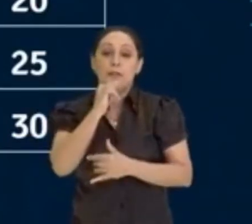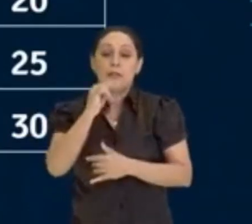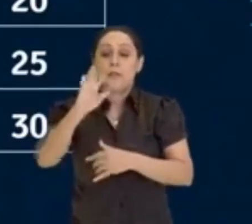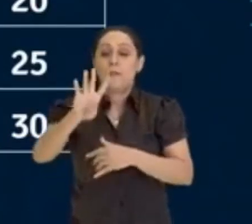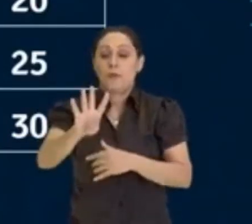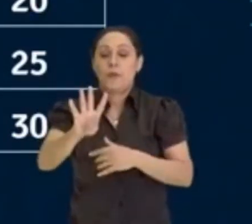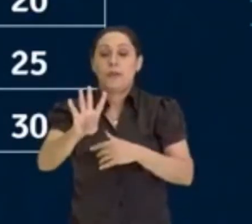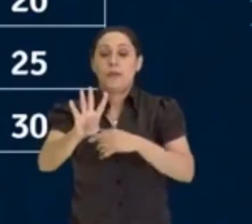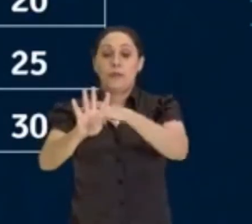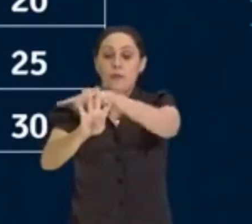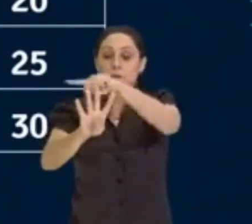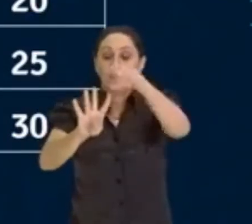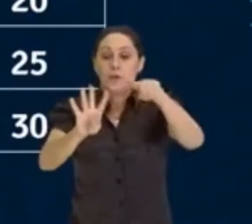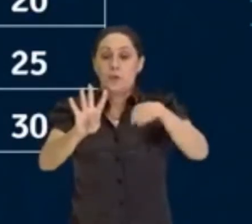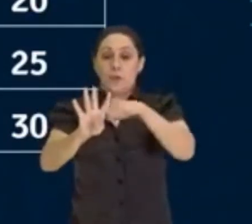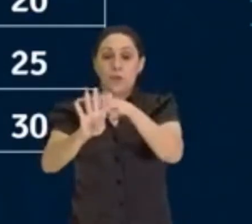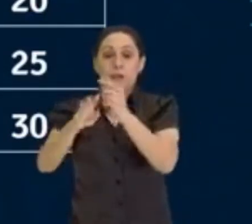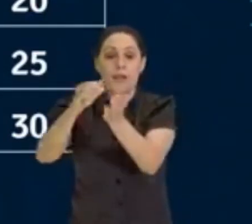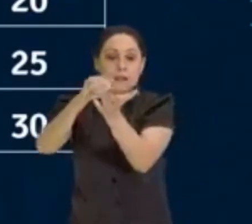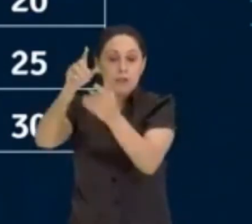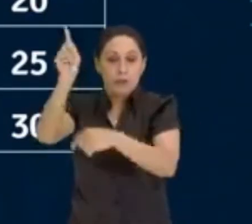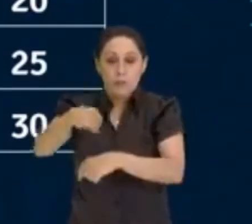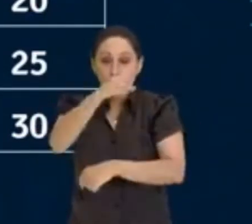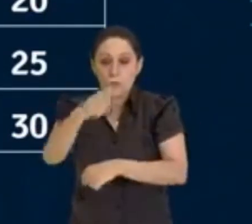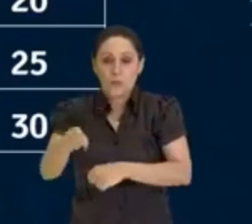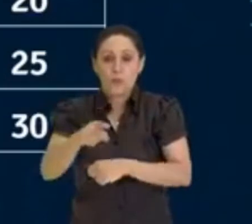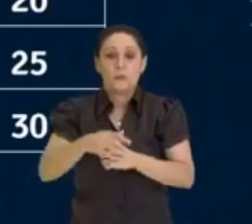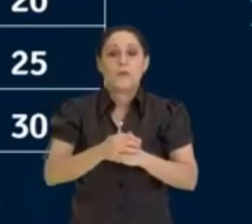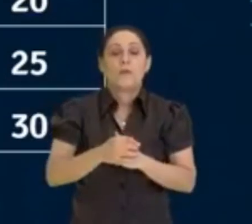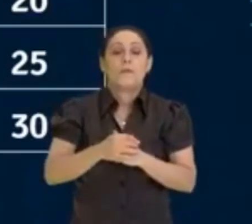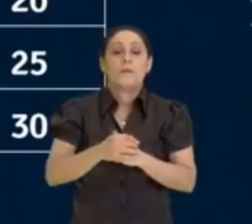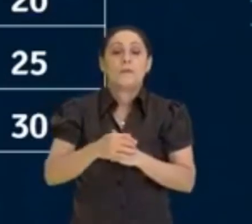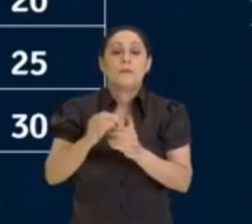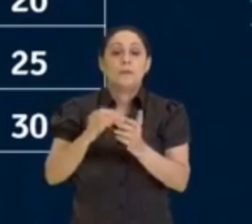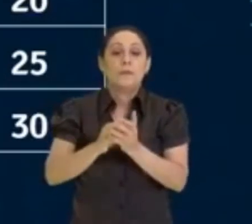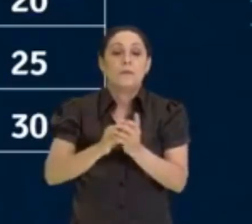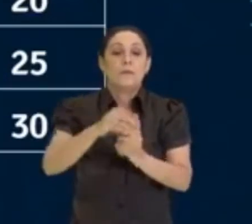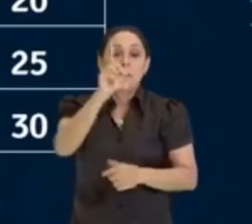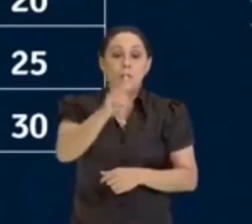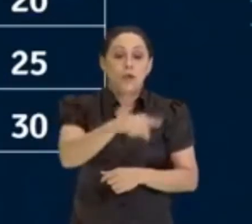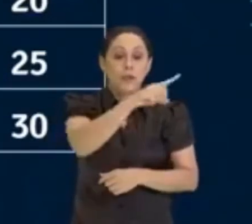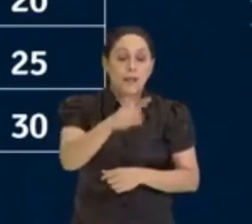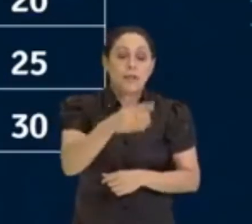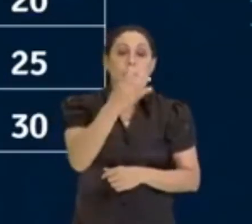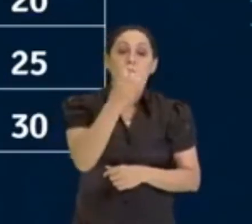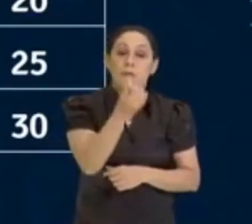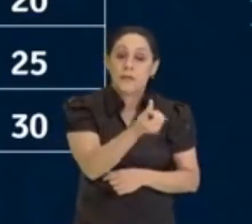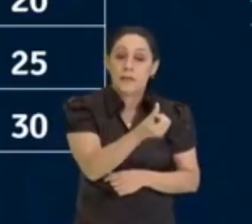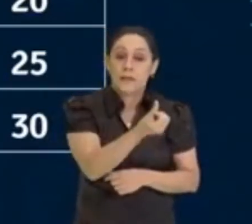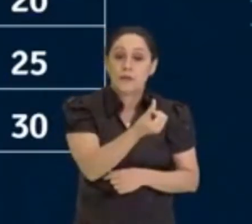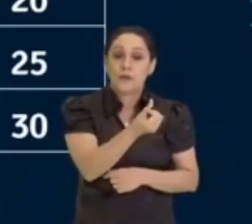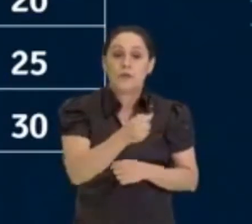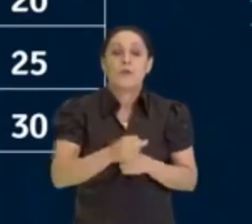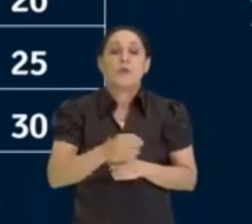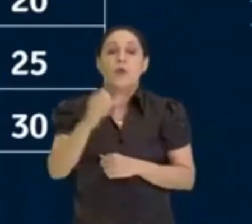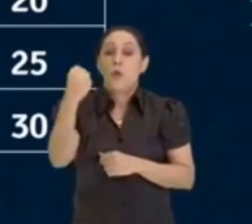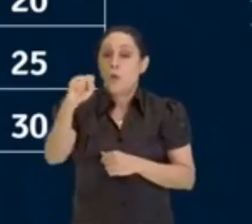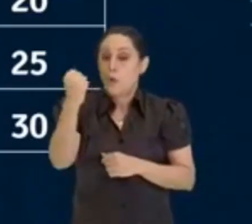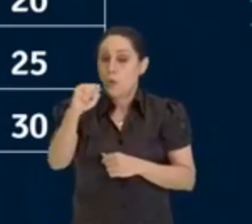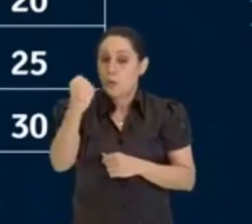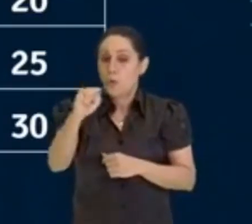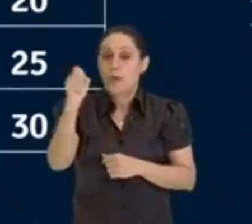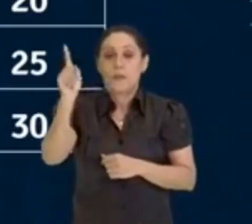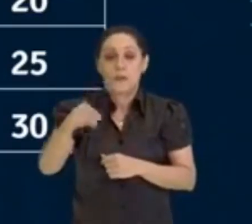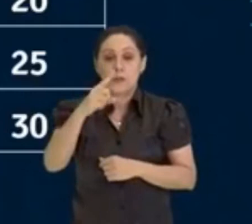é o múltiplo de 2, ó. Cortei. 4, então eu vou cortar também o 6, que é o número par. Olha, o múltiplo de 2 aqui, ó.